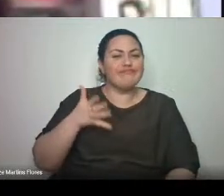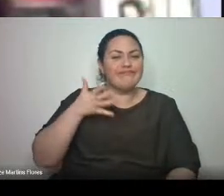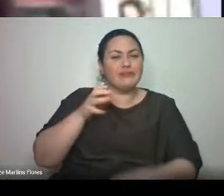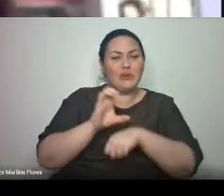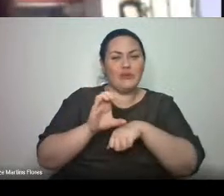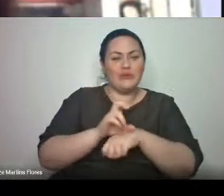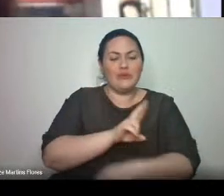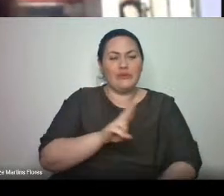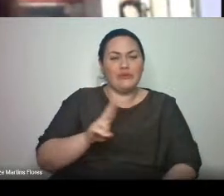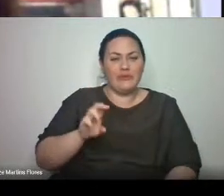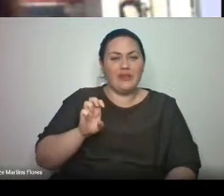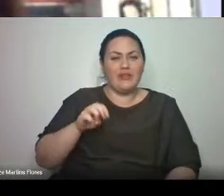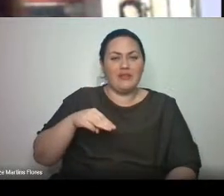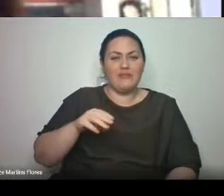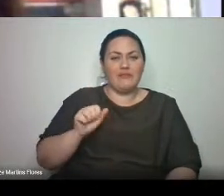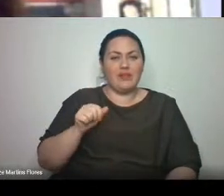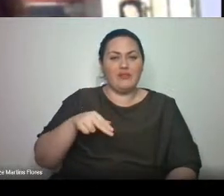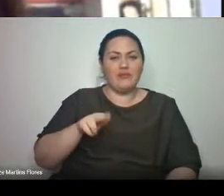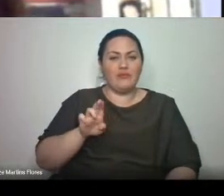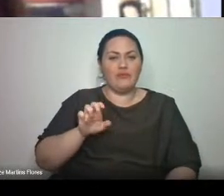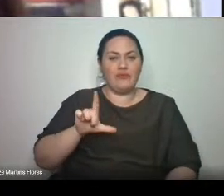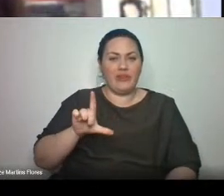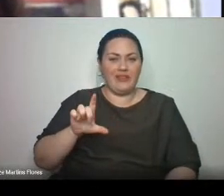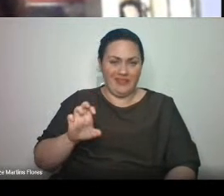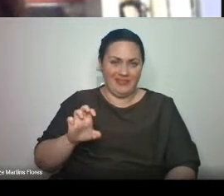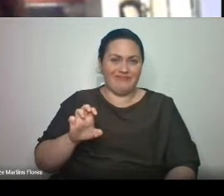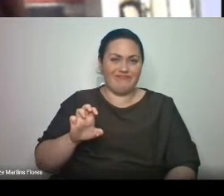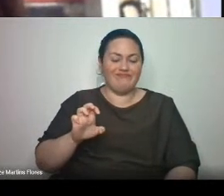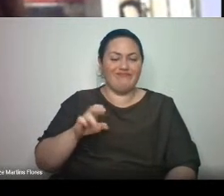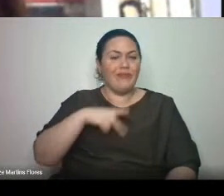Emanuele Koenig, para que faça o seu discurso.